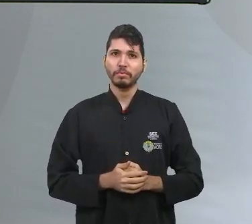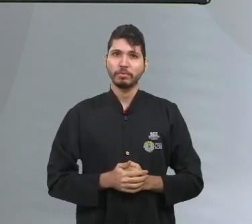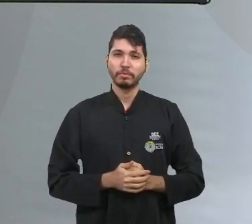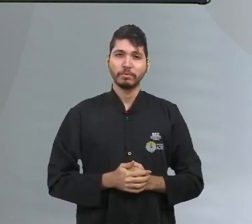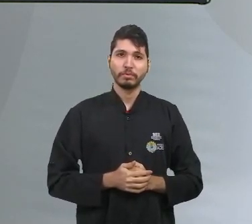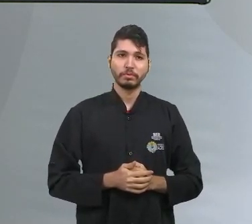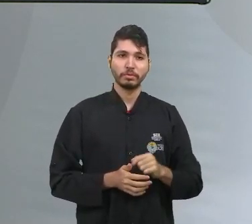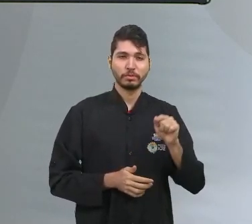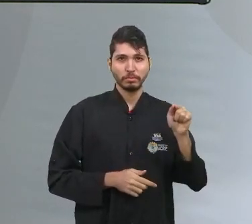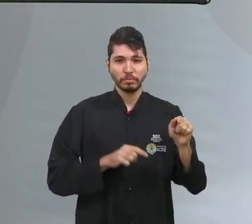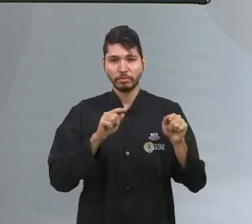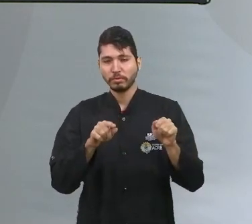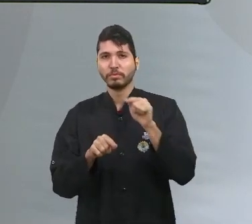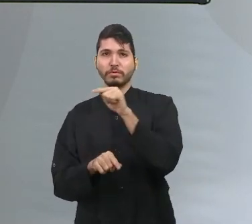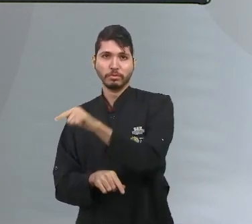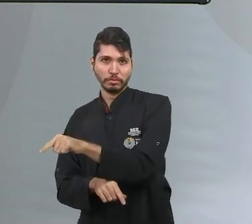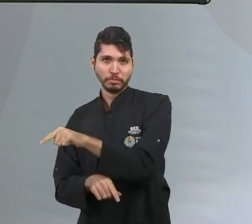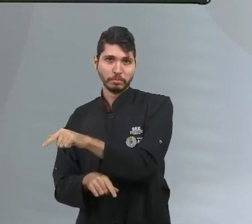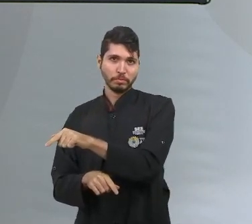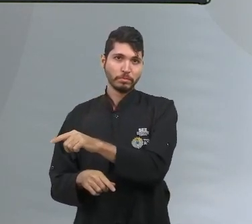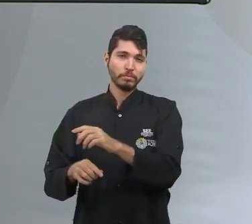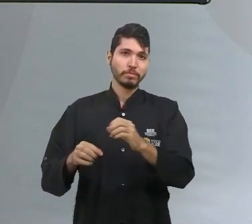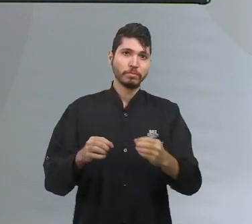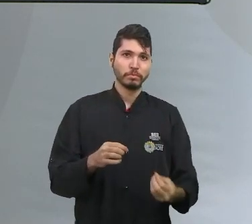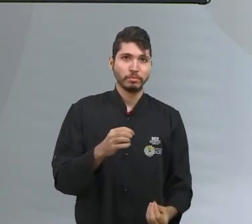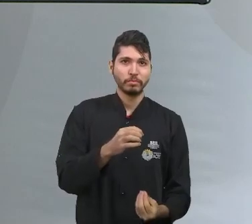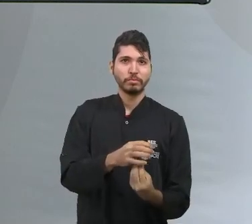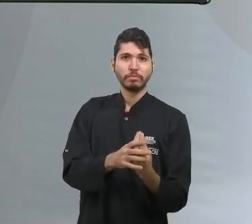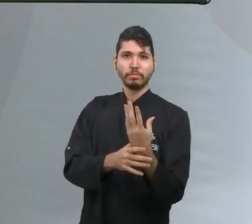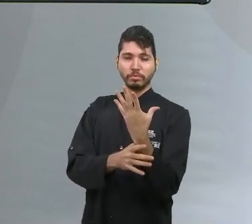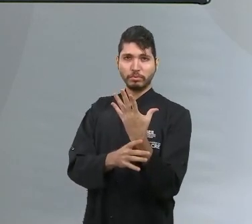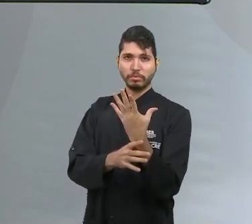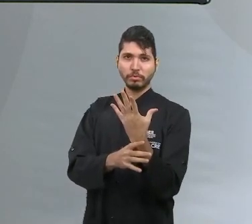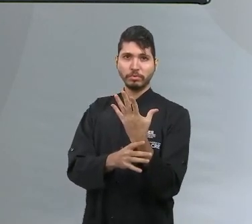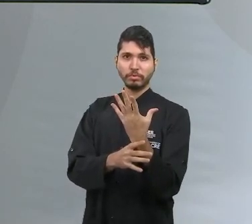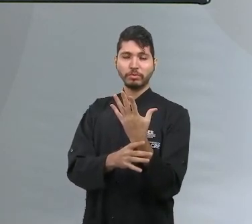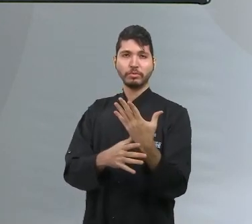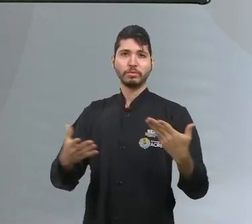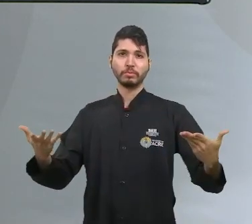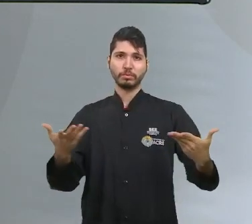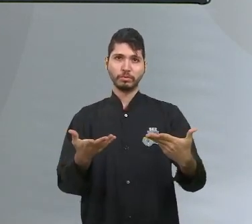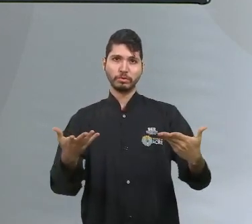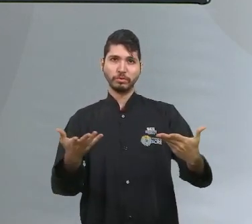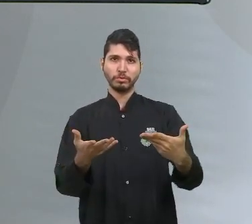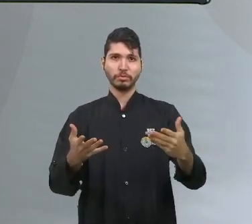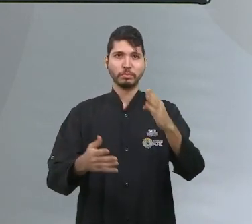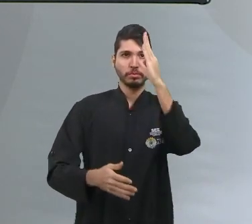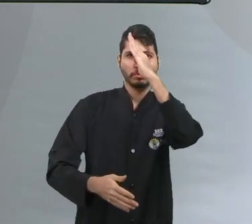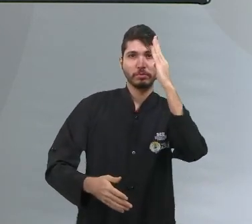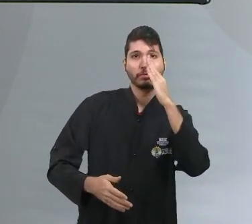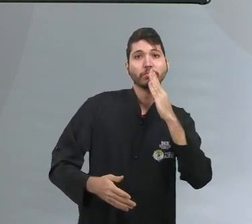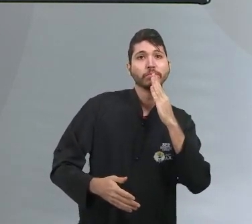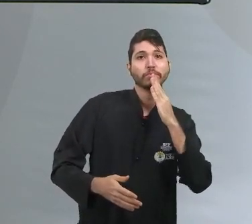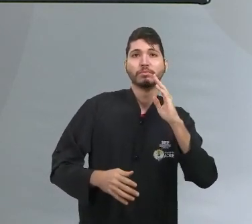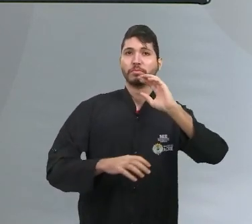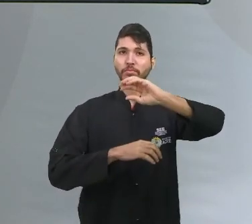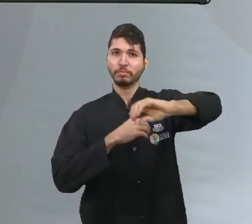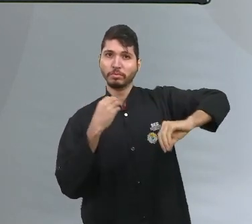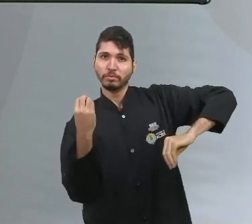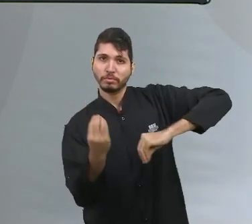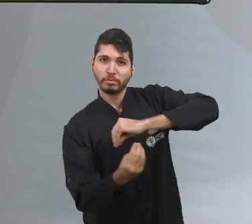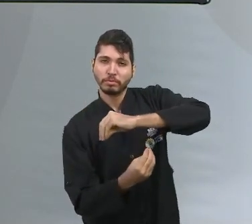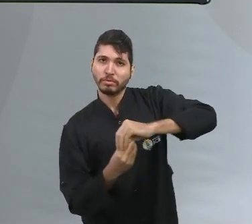acabaram dando origem a todo o processo cultural existente no nosso país. Não só cultural, mas também